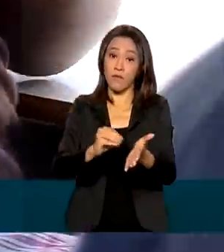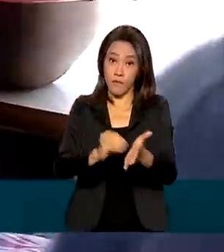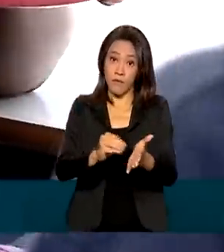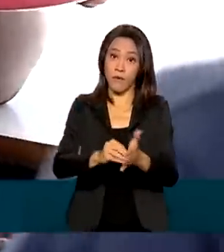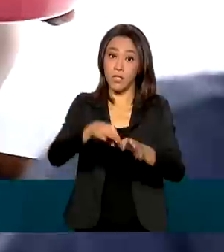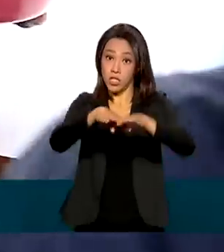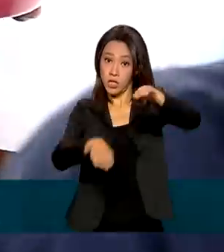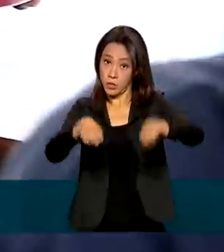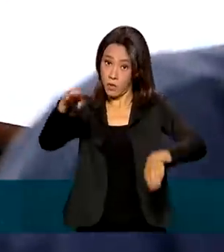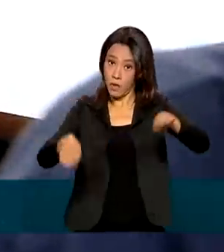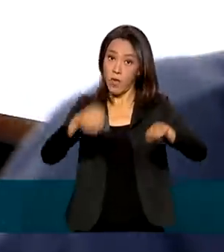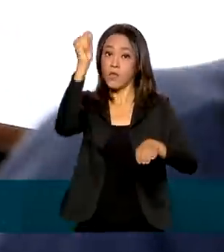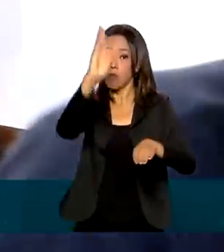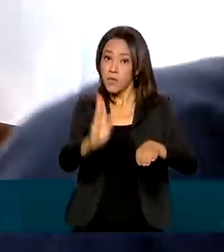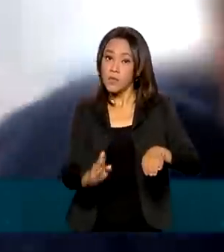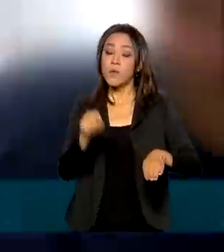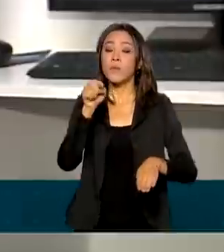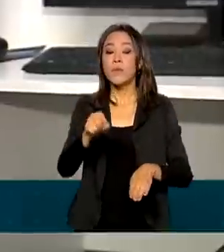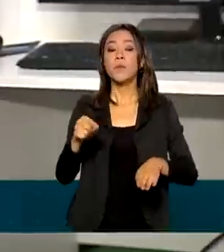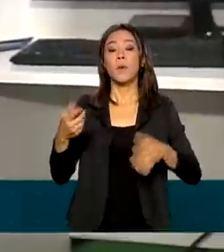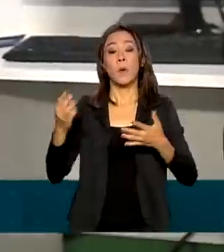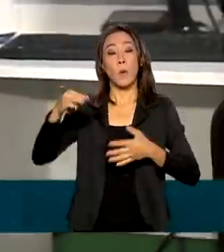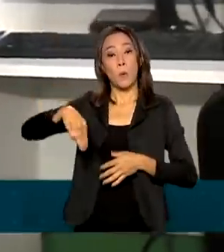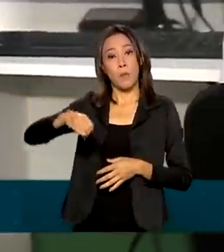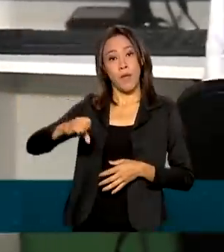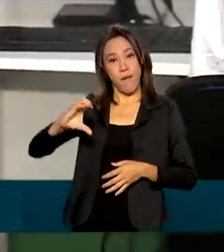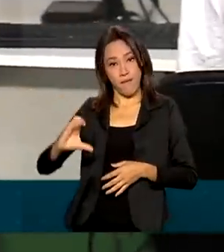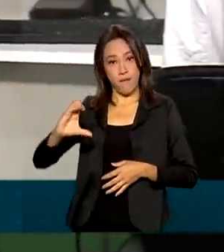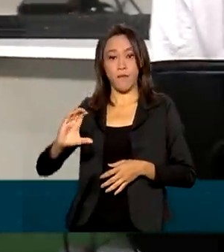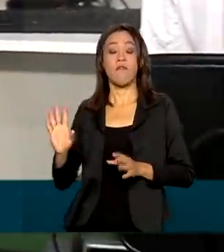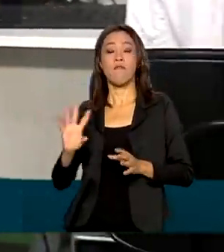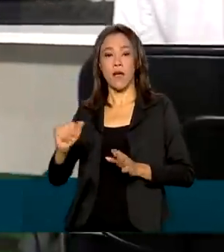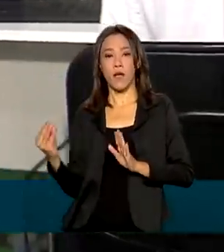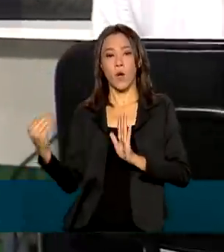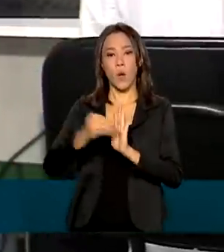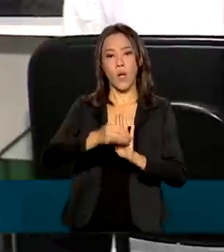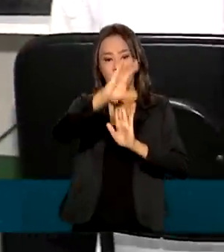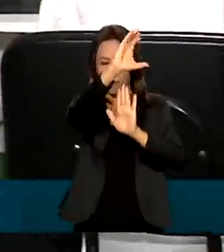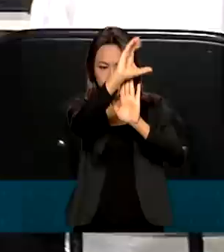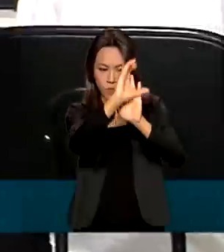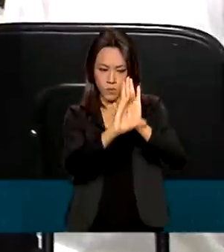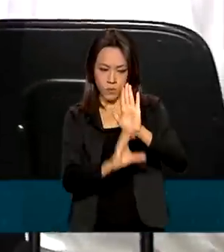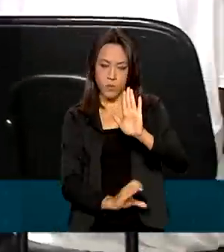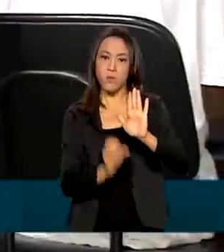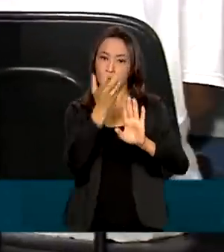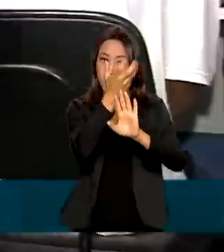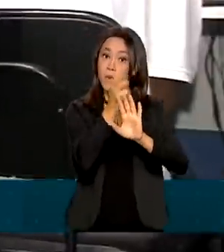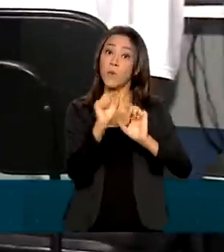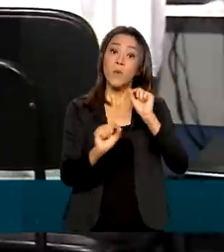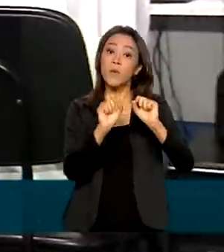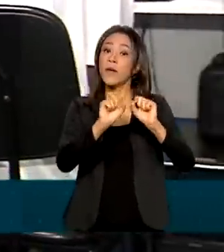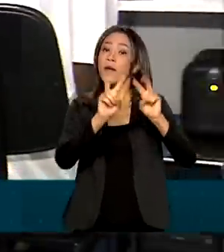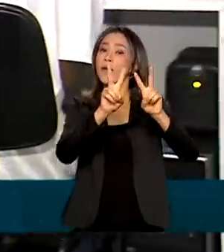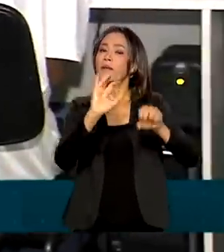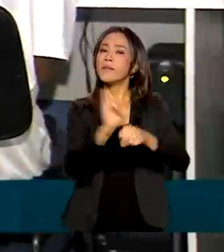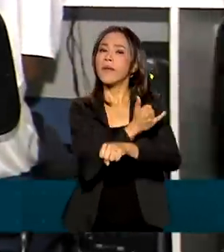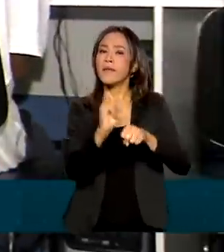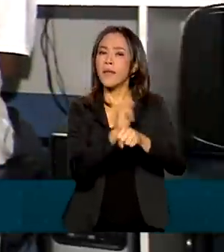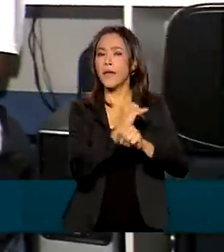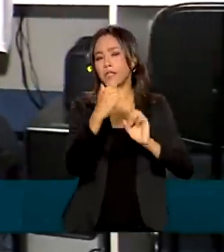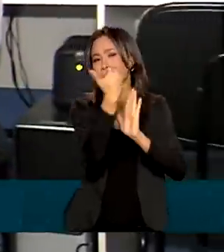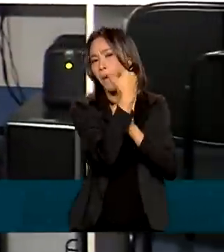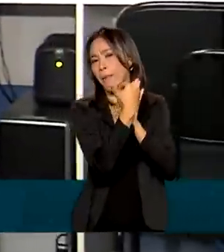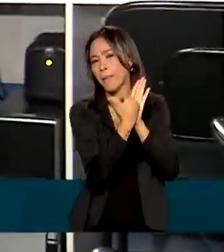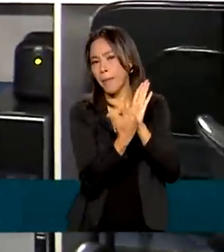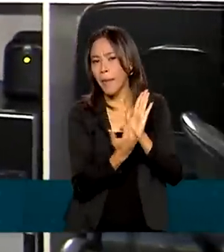O MEC, por exemplo, vai incluir no currículo do ensino fundamental ações de conscientização com o tema